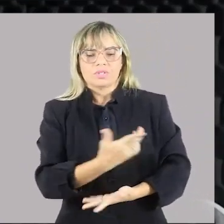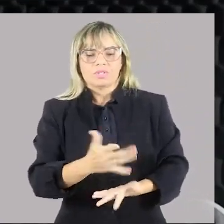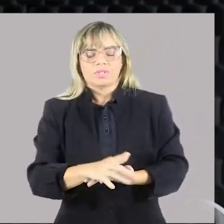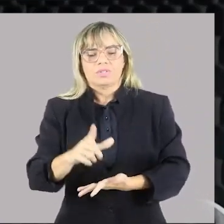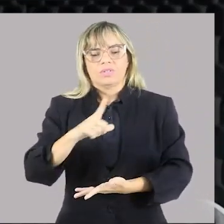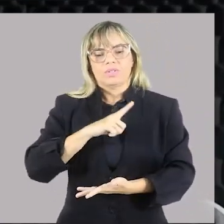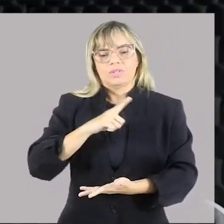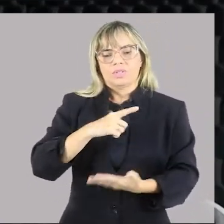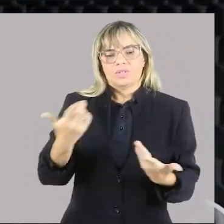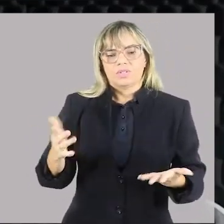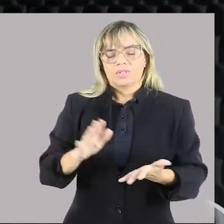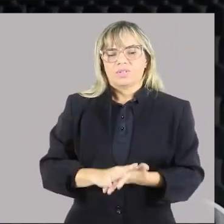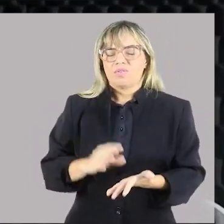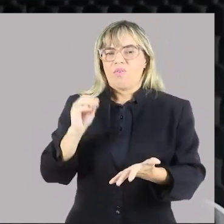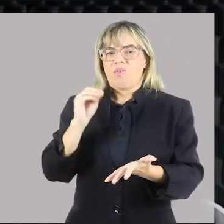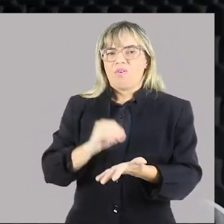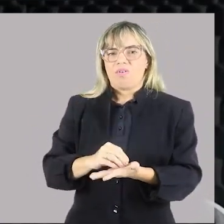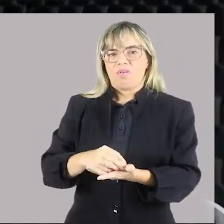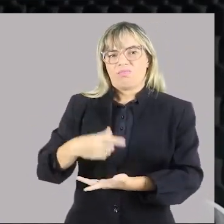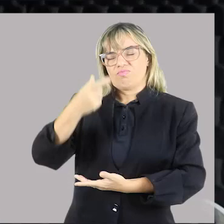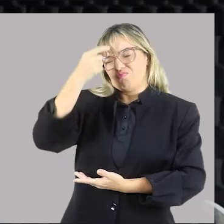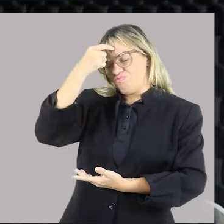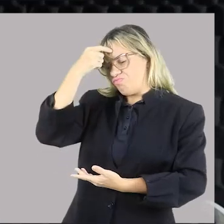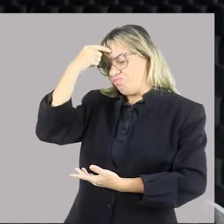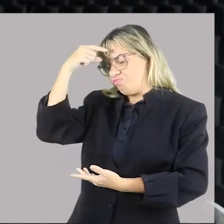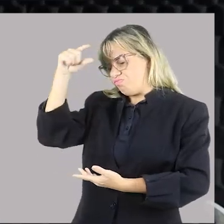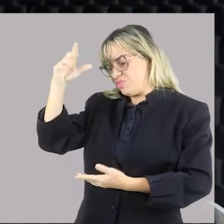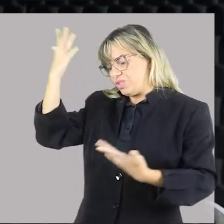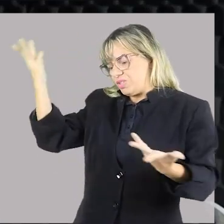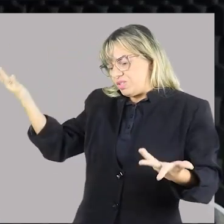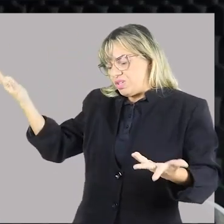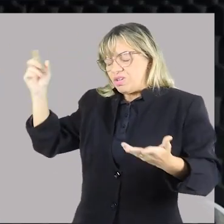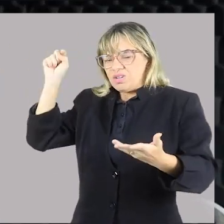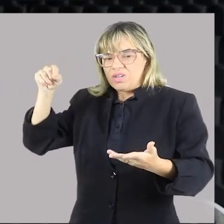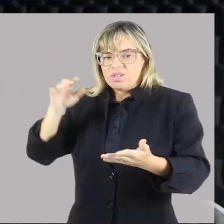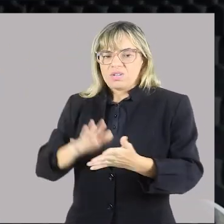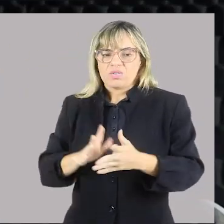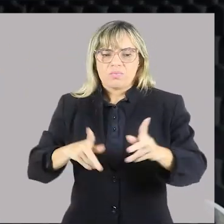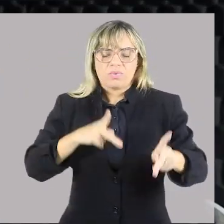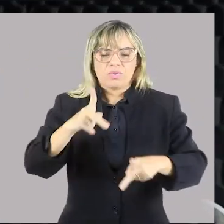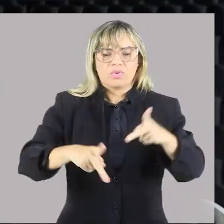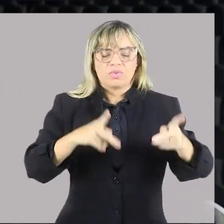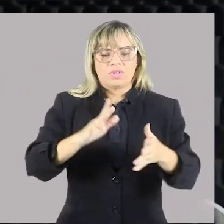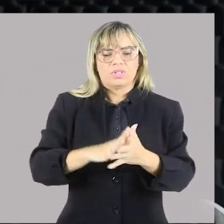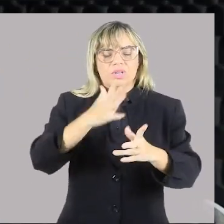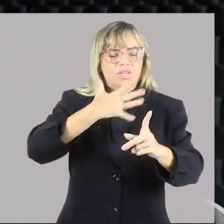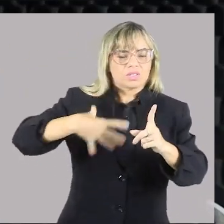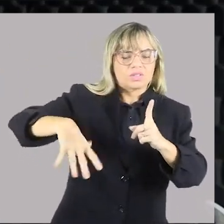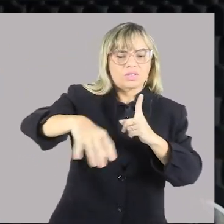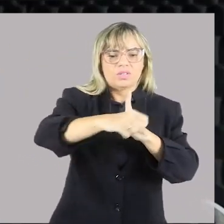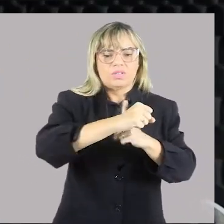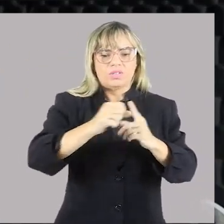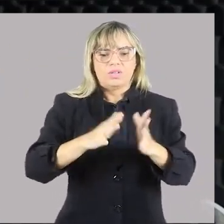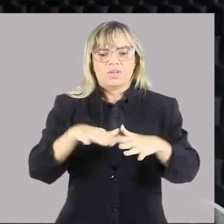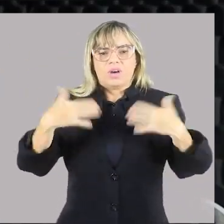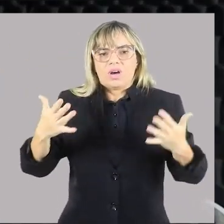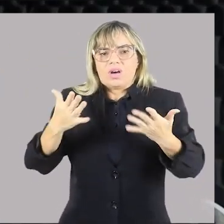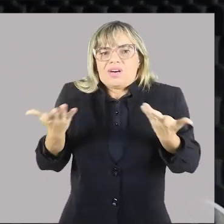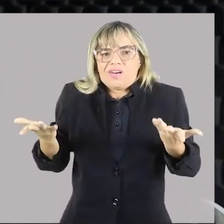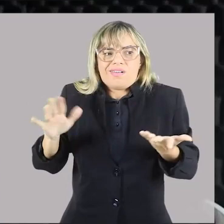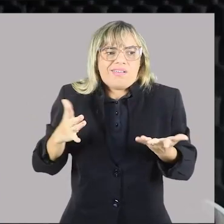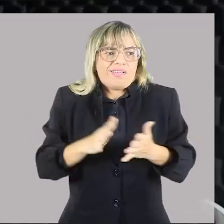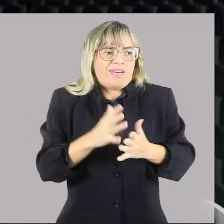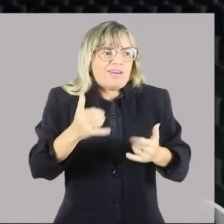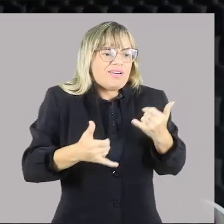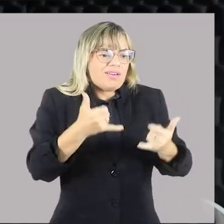é uma falta de conscientização da população. Vejam só, às vezes eu fico até brincando, está um sejo de lixo, ele